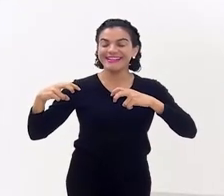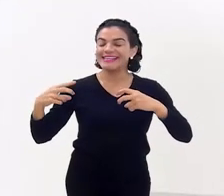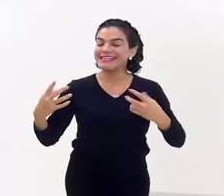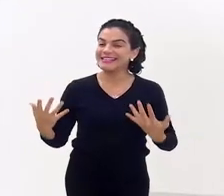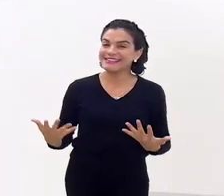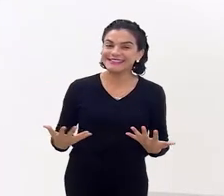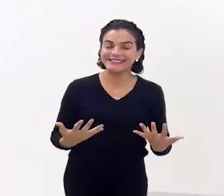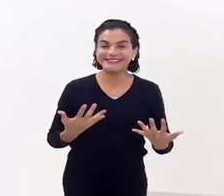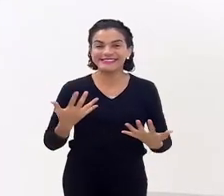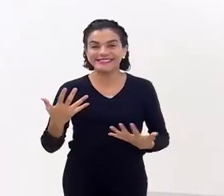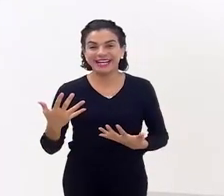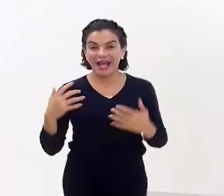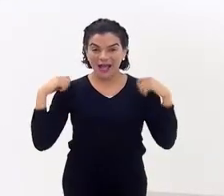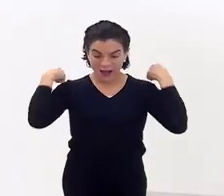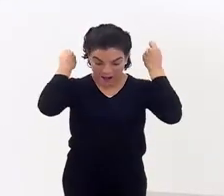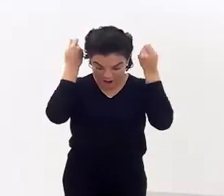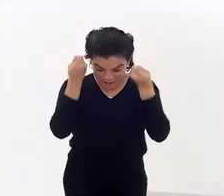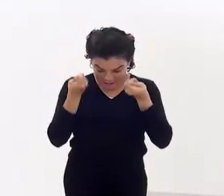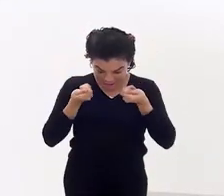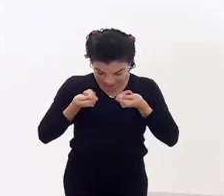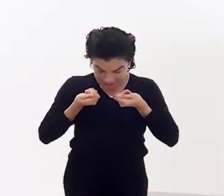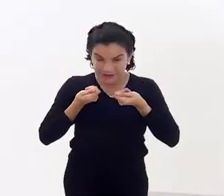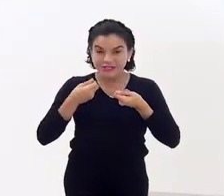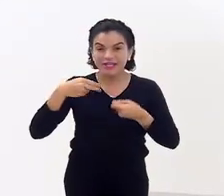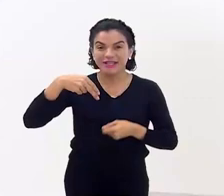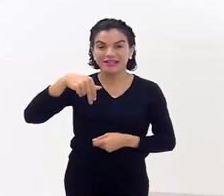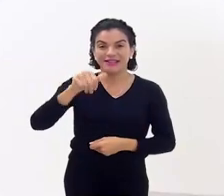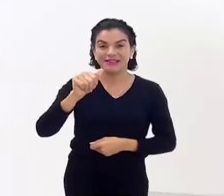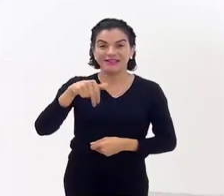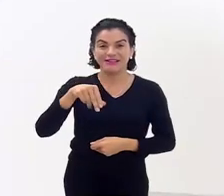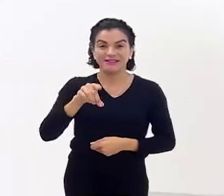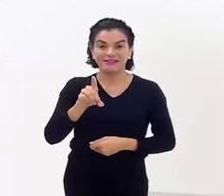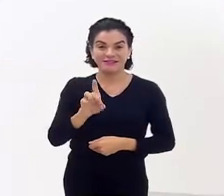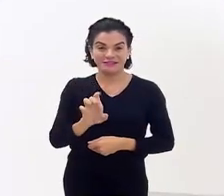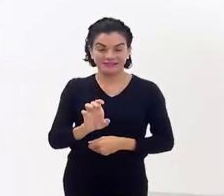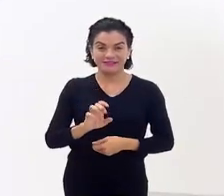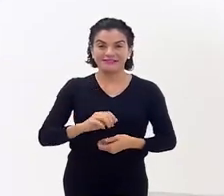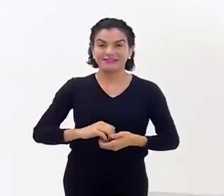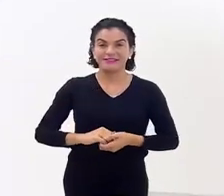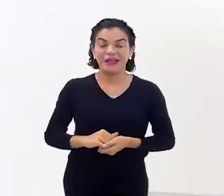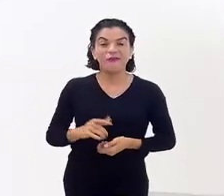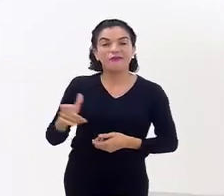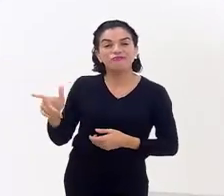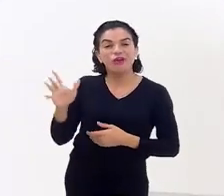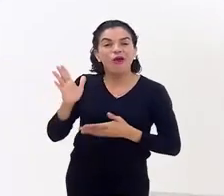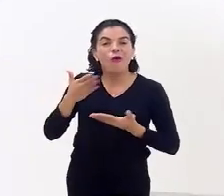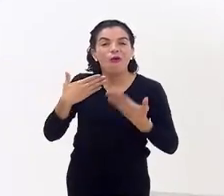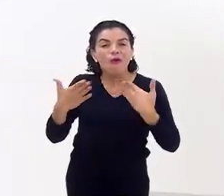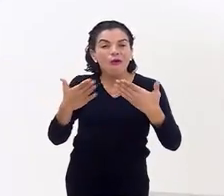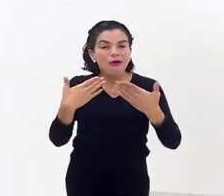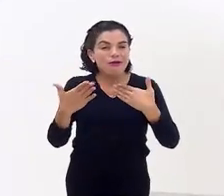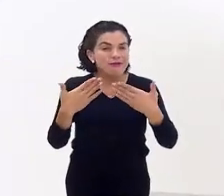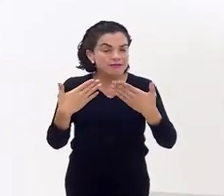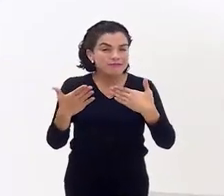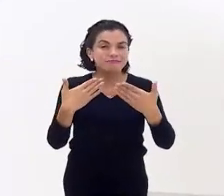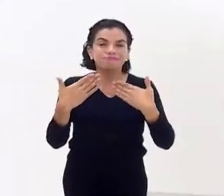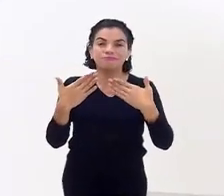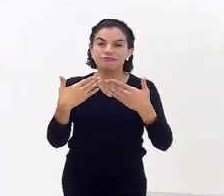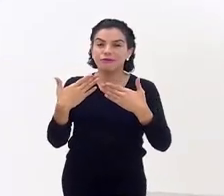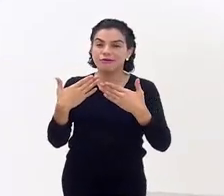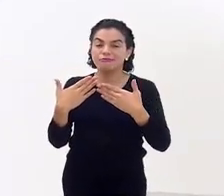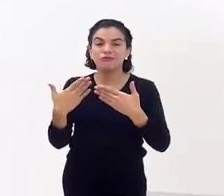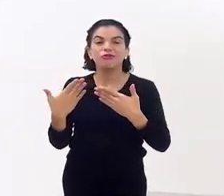A monja Nandro, foi um conhecimento, foi uma chegada para a Expo,